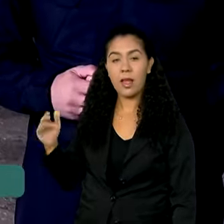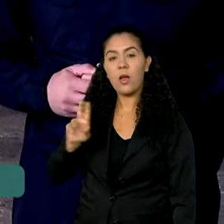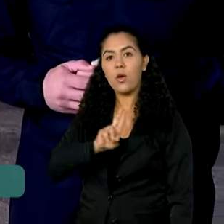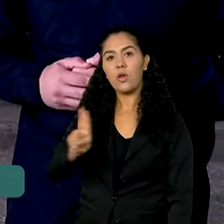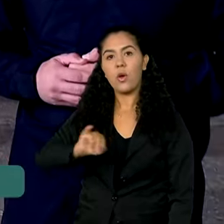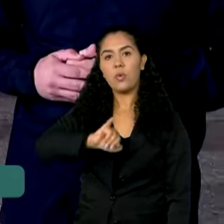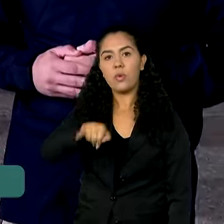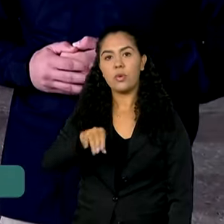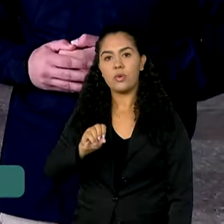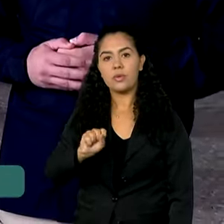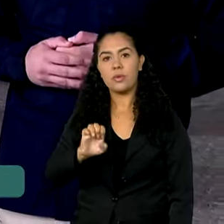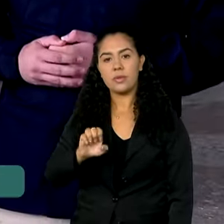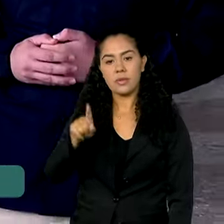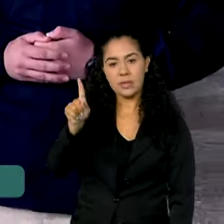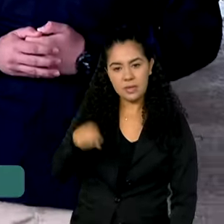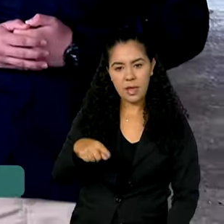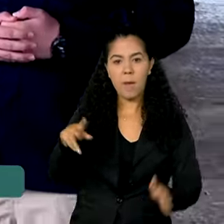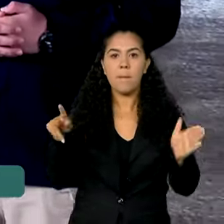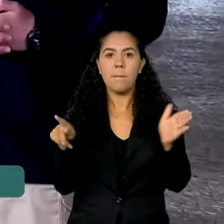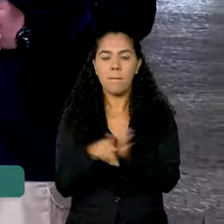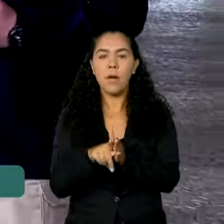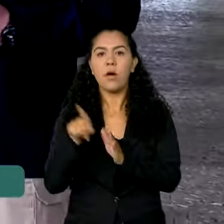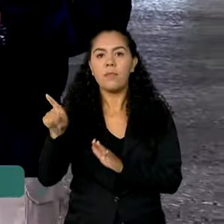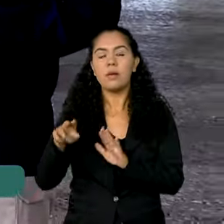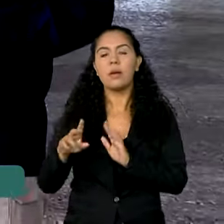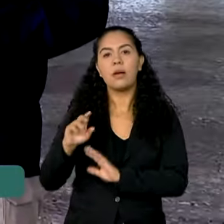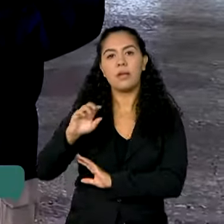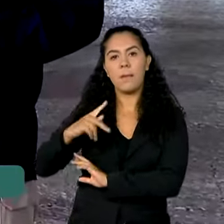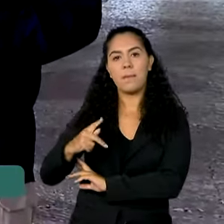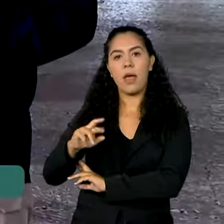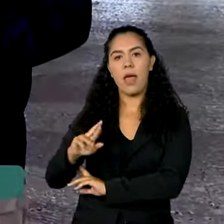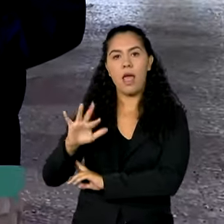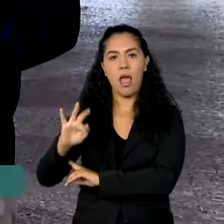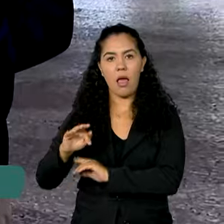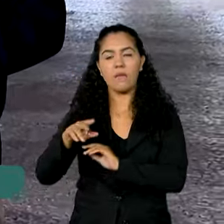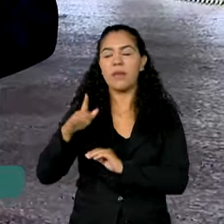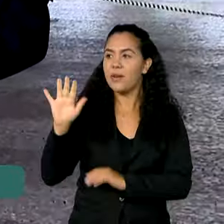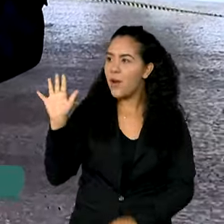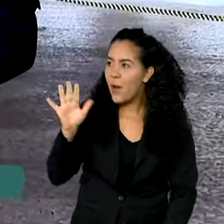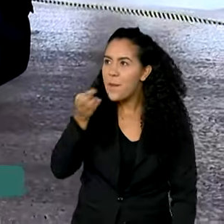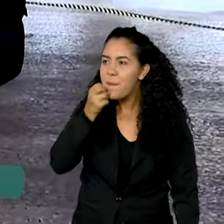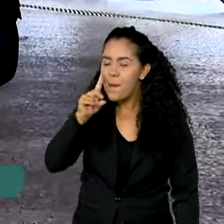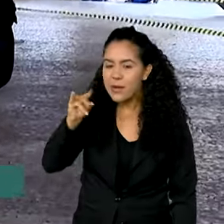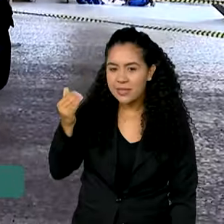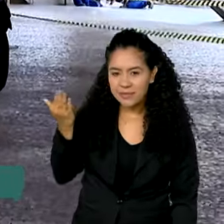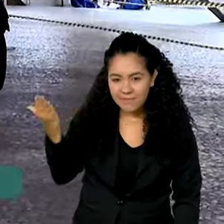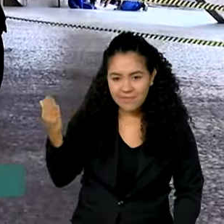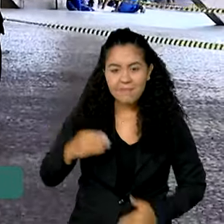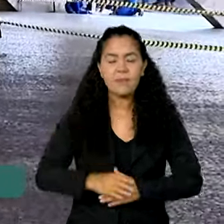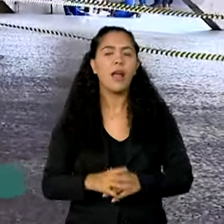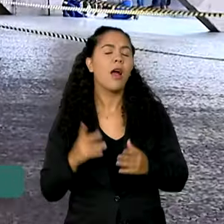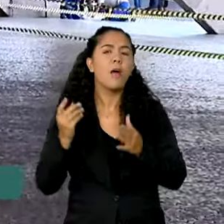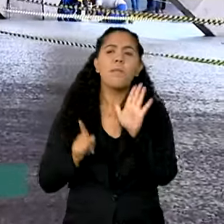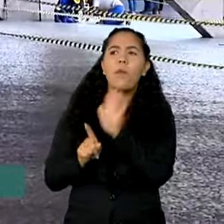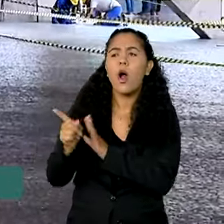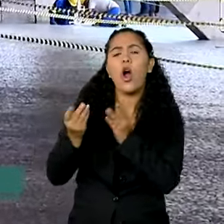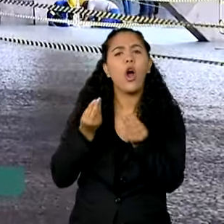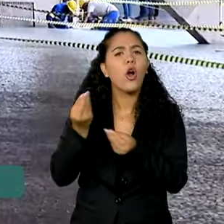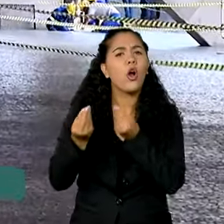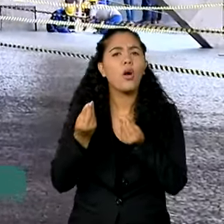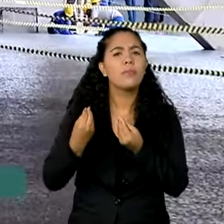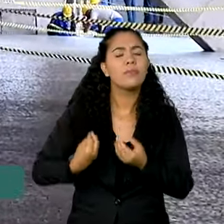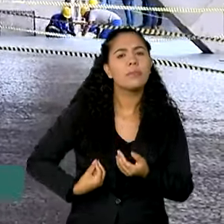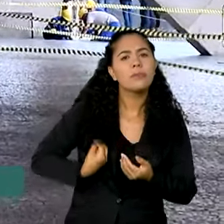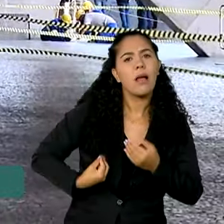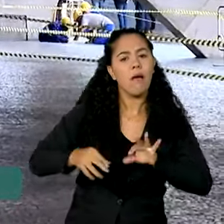Núcleo de Comunicação Social da PRF aqui no Rio de Janeiro. Olá, José, bom dia para você. Como é que está aí a preparação da PRF